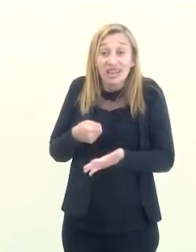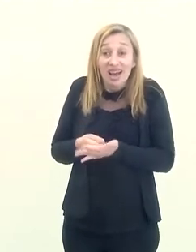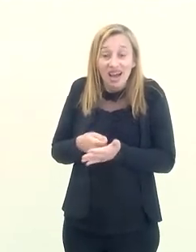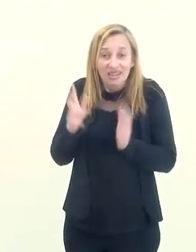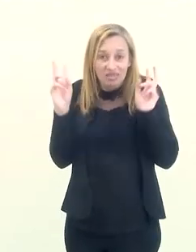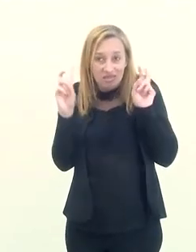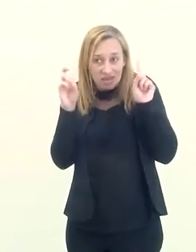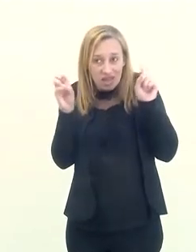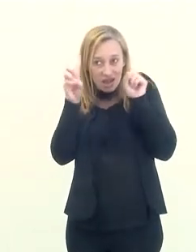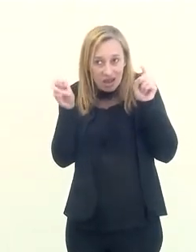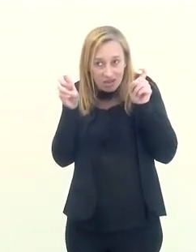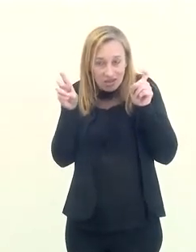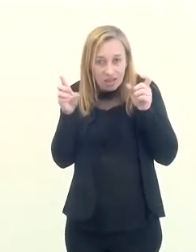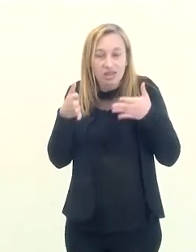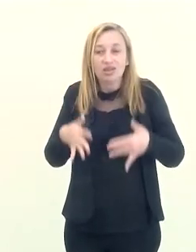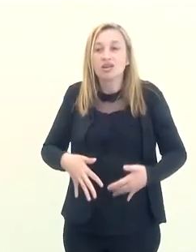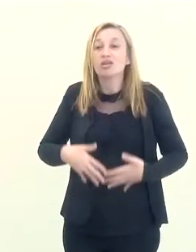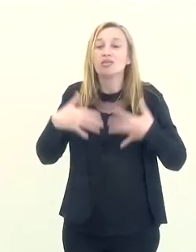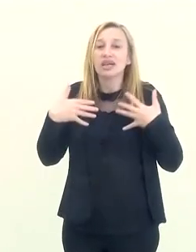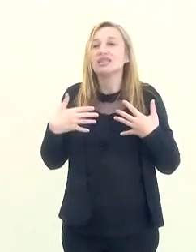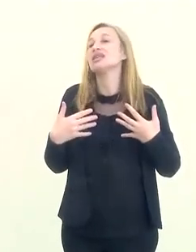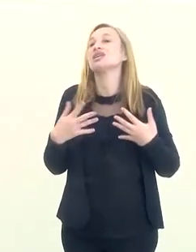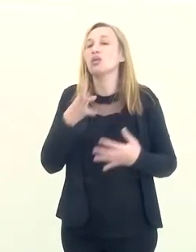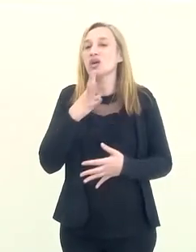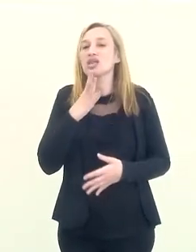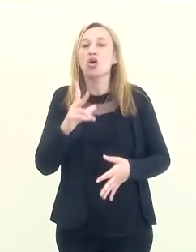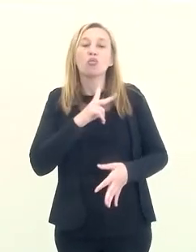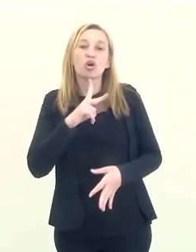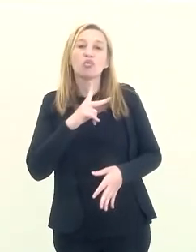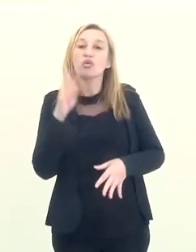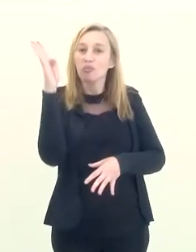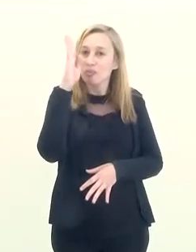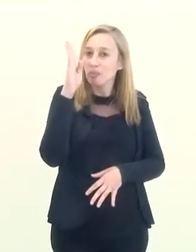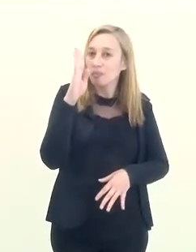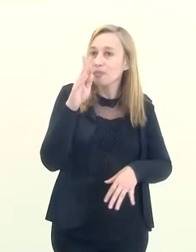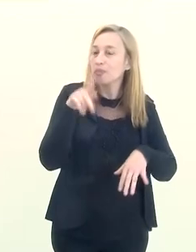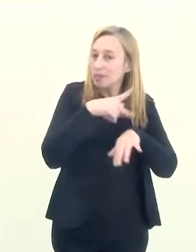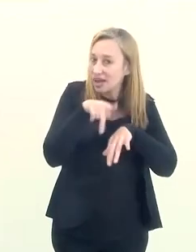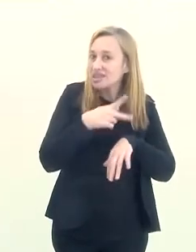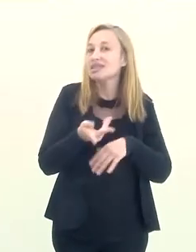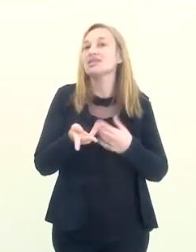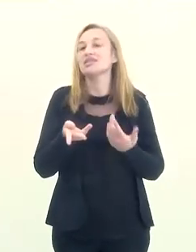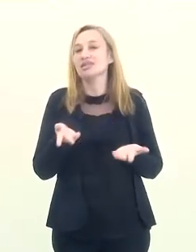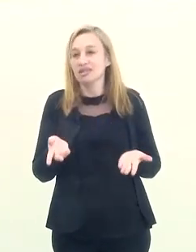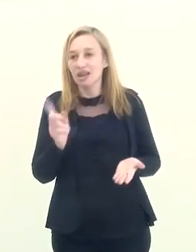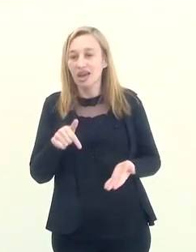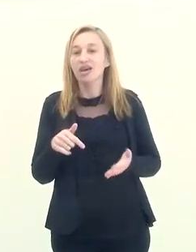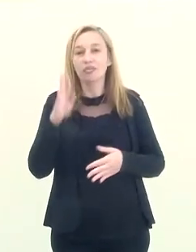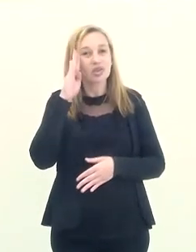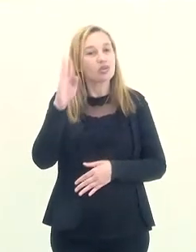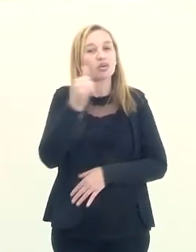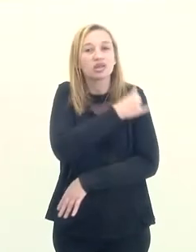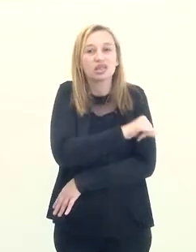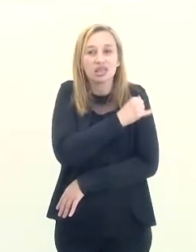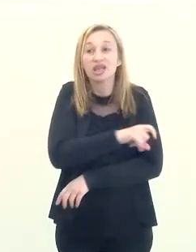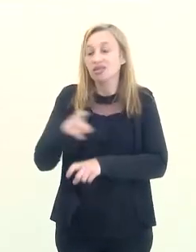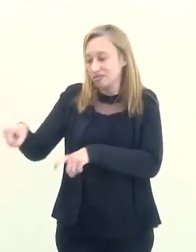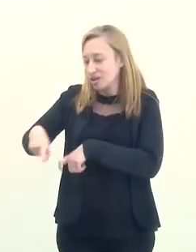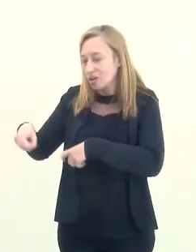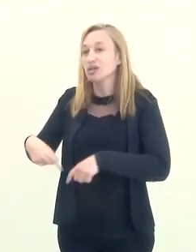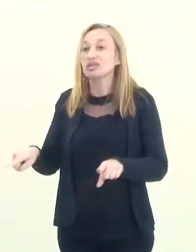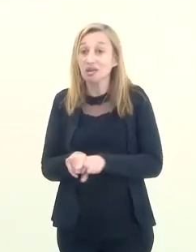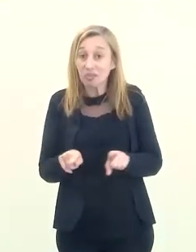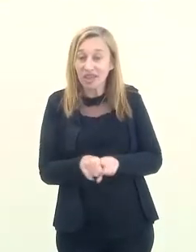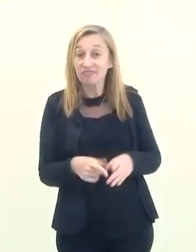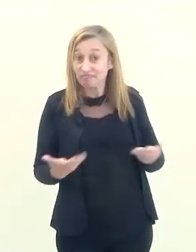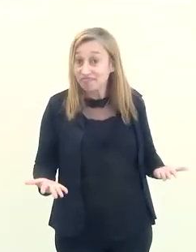sendo obrigado, entre aspas, a ter o prazer de conhecer o próprio país, o próprio Brasil e, principalmente, o Rio de Janeiro e